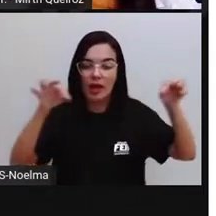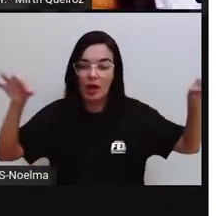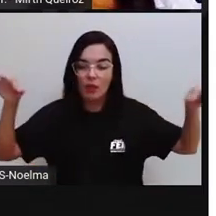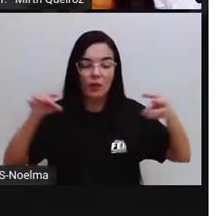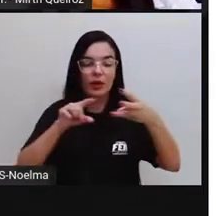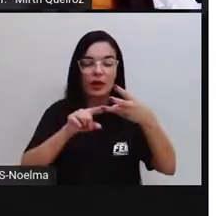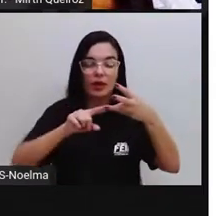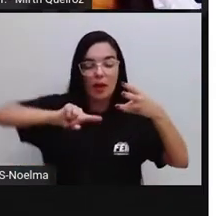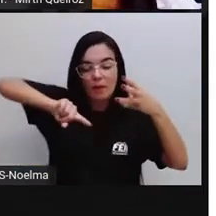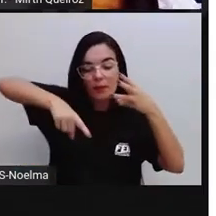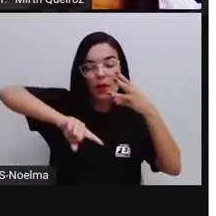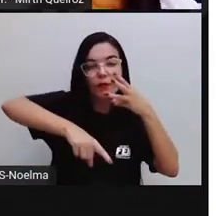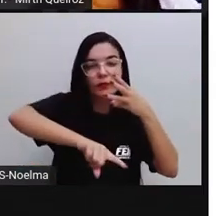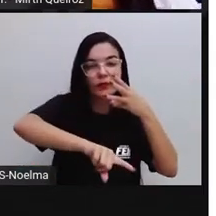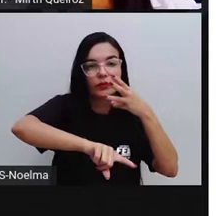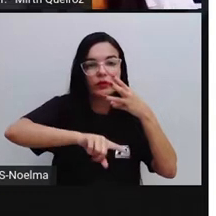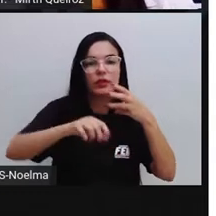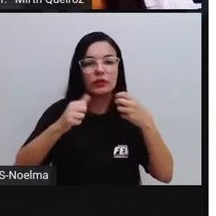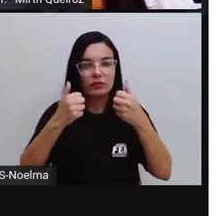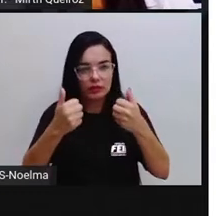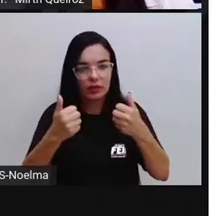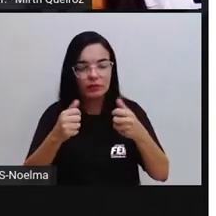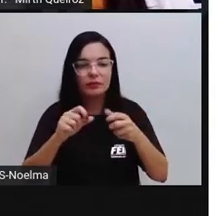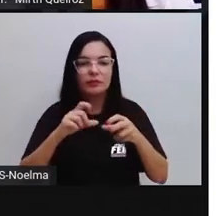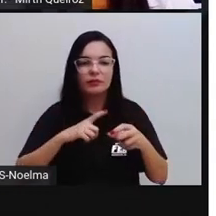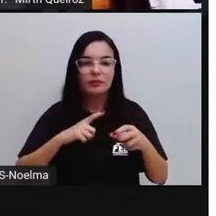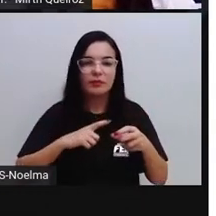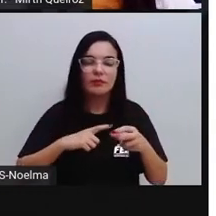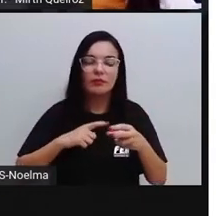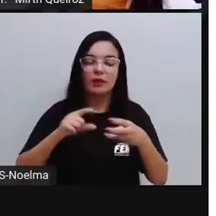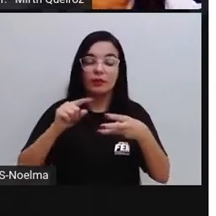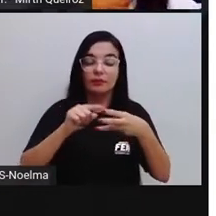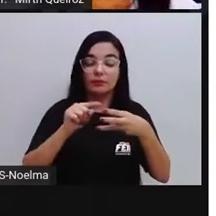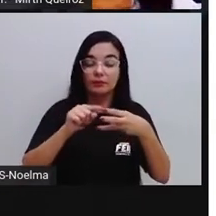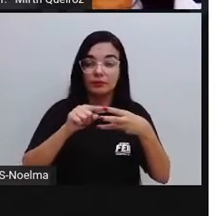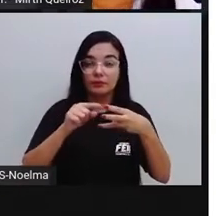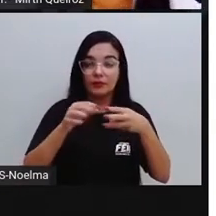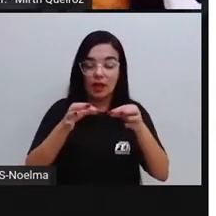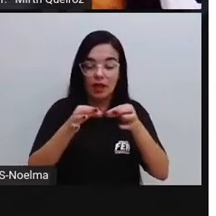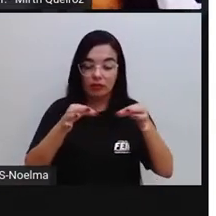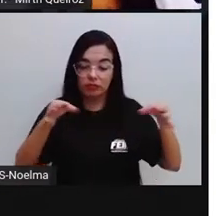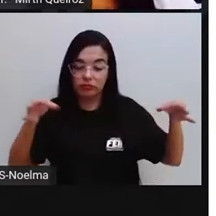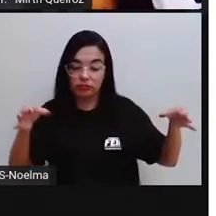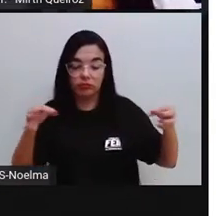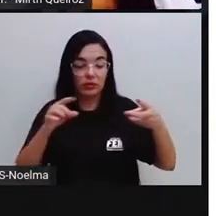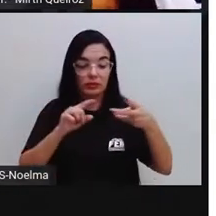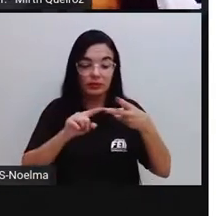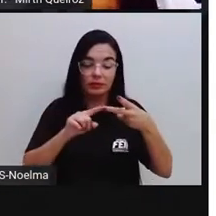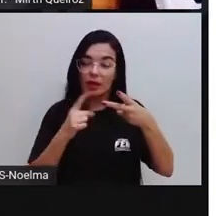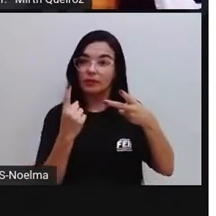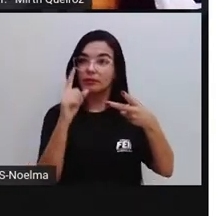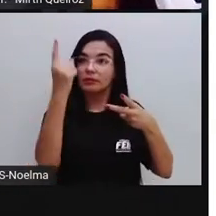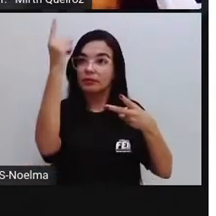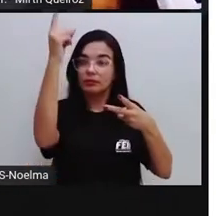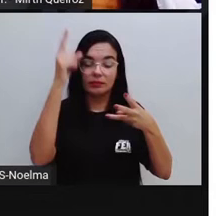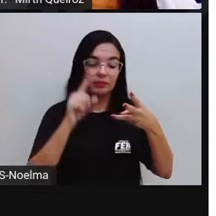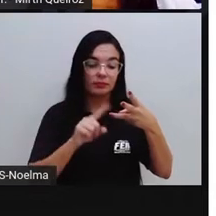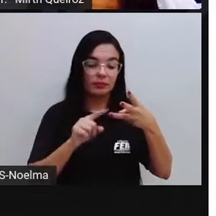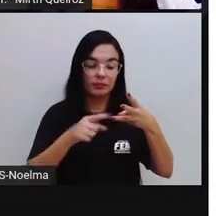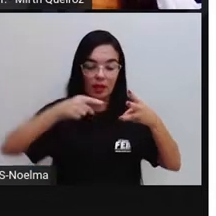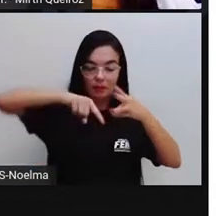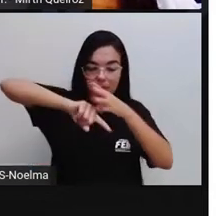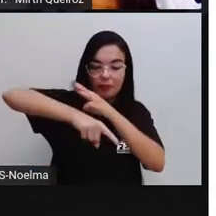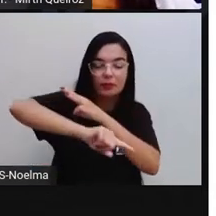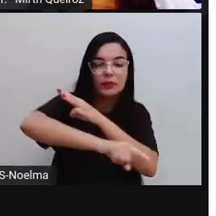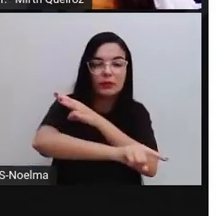certo? Essa altura seria o comprimento. Então, nós temos largura, comprimento e profundidade. Agora,